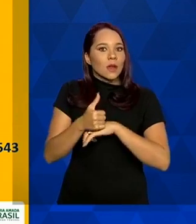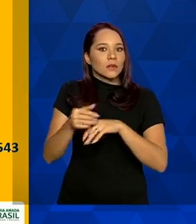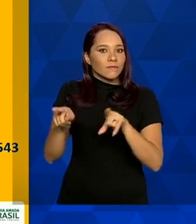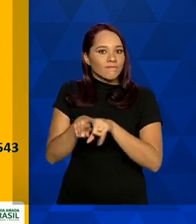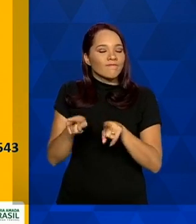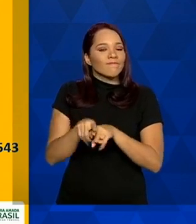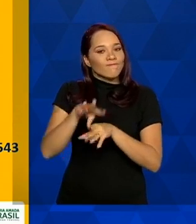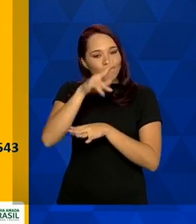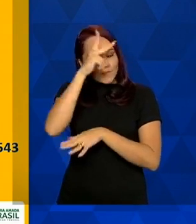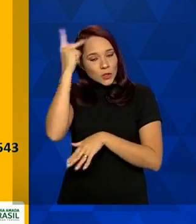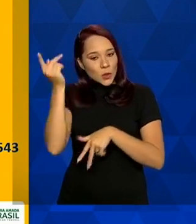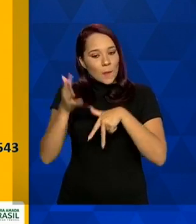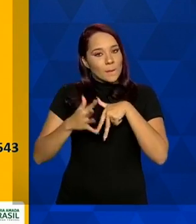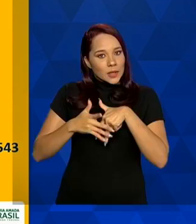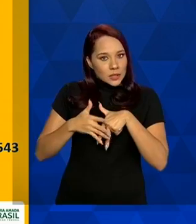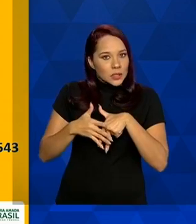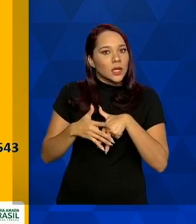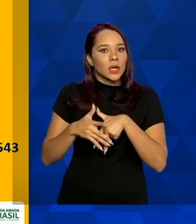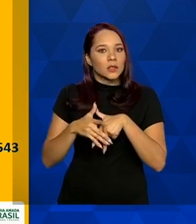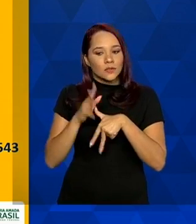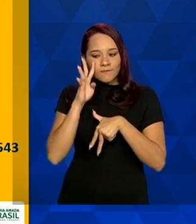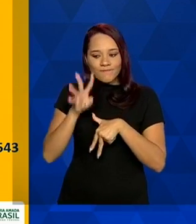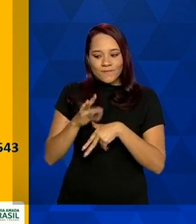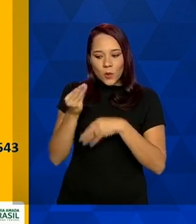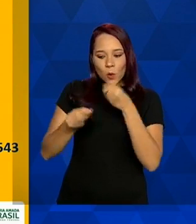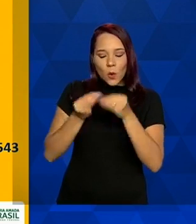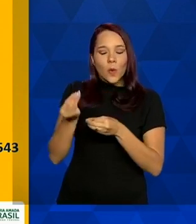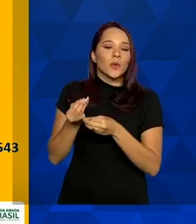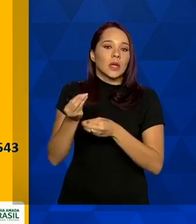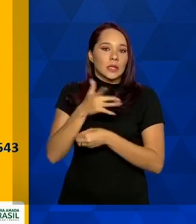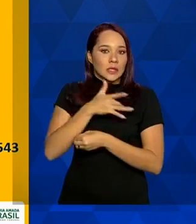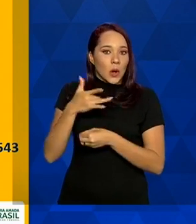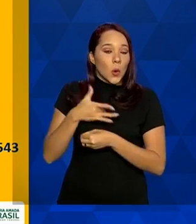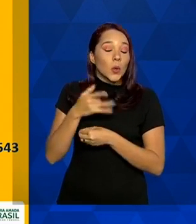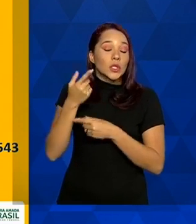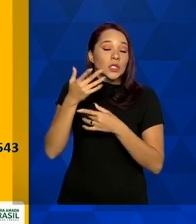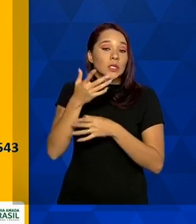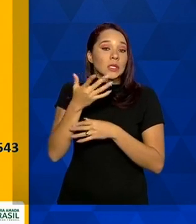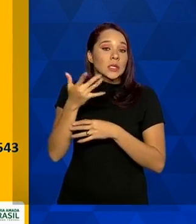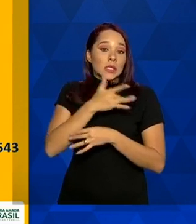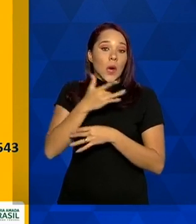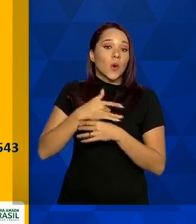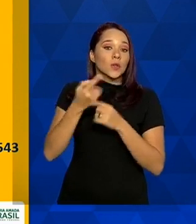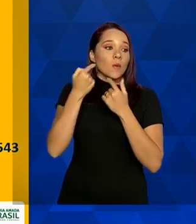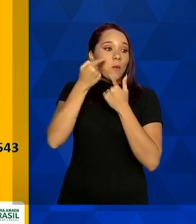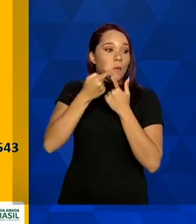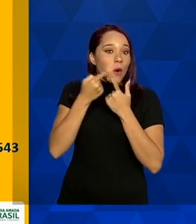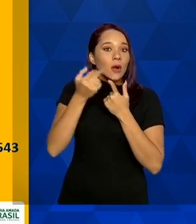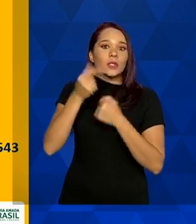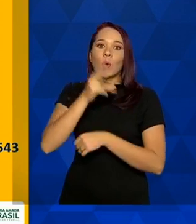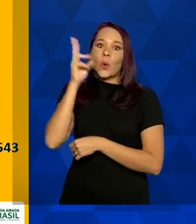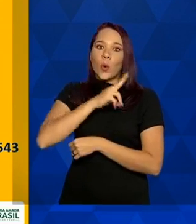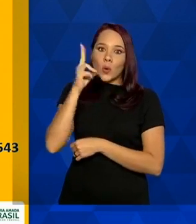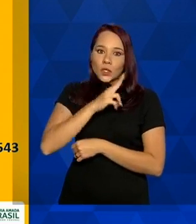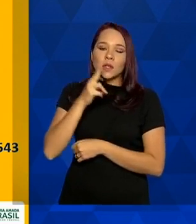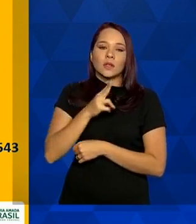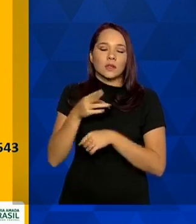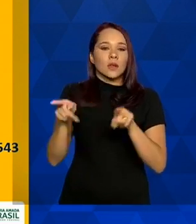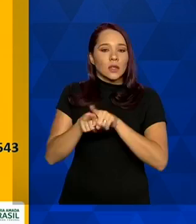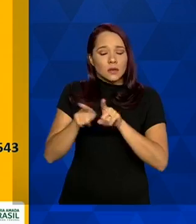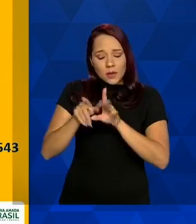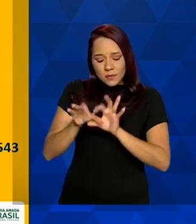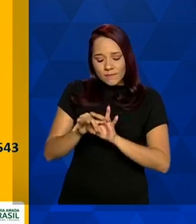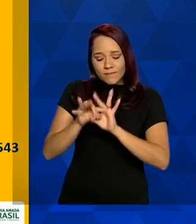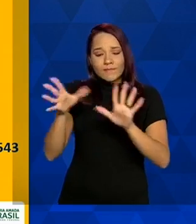dos pacientes. A gente está focando o cuidado em saúde bucal nas urgências. O cuidado farmacêutico, como a disponibilização, por exemplo, dos